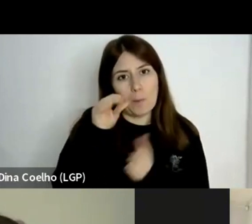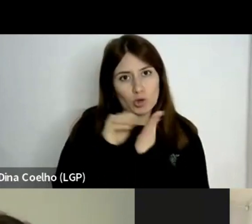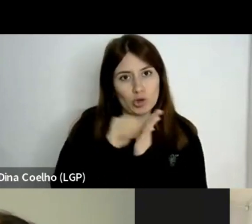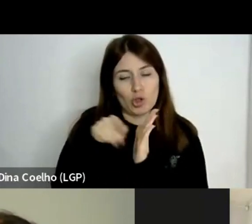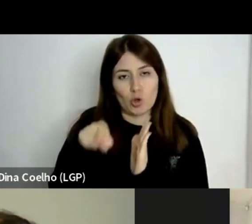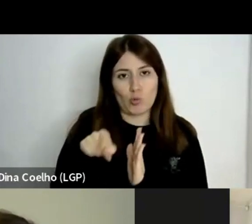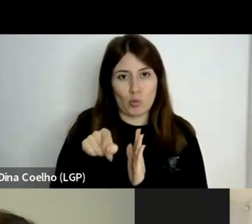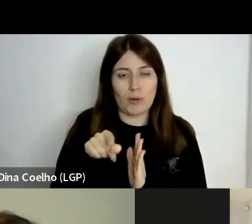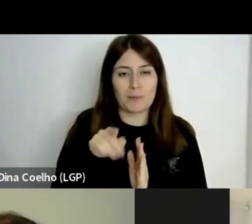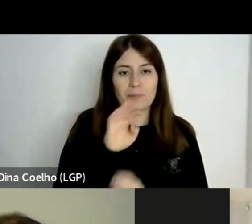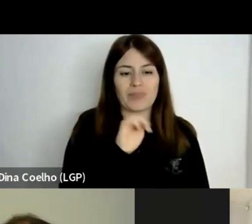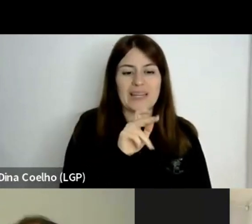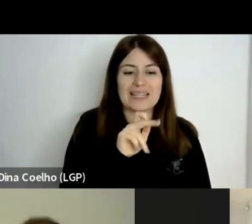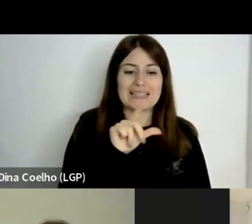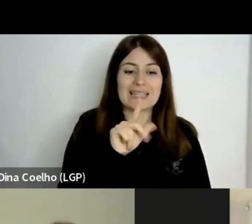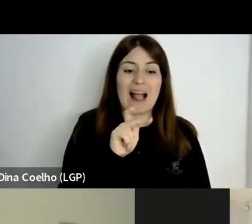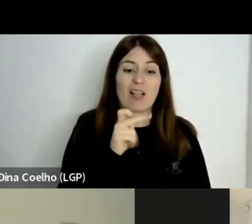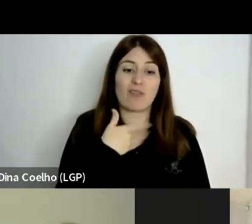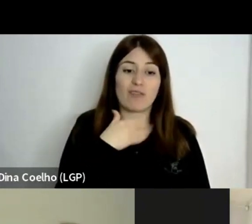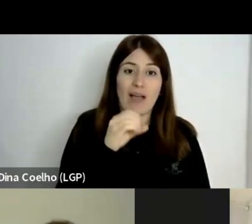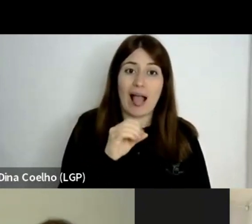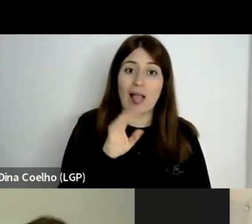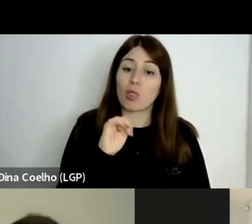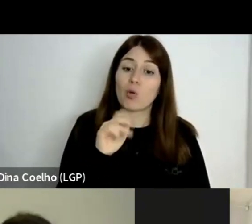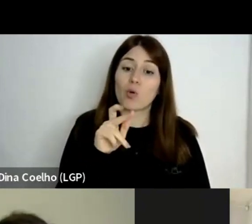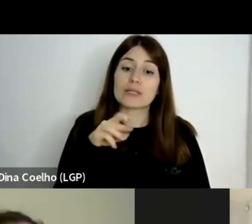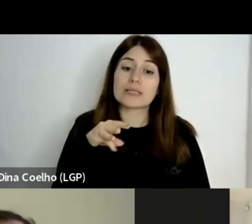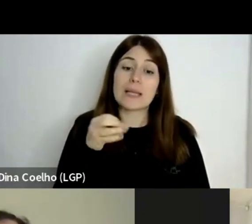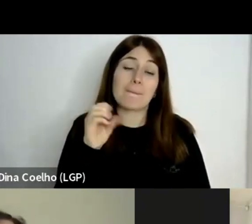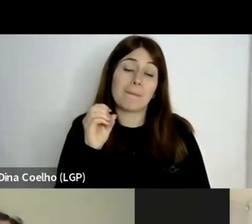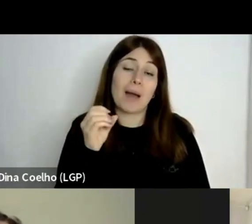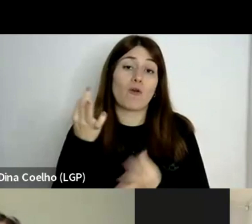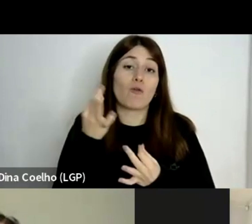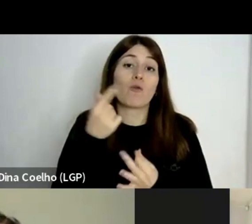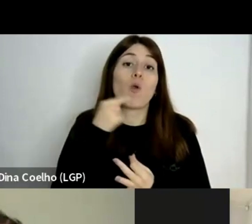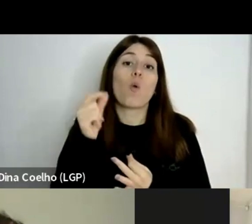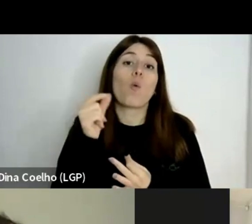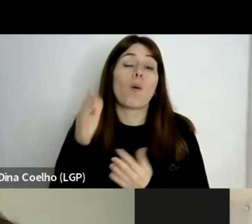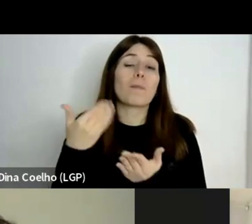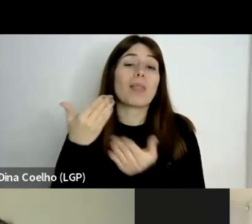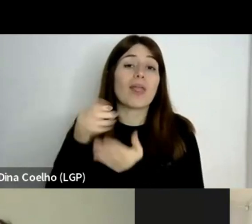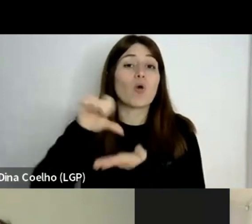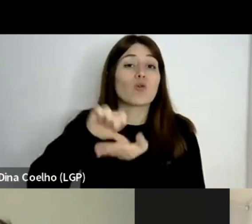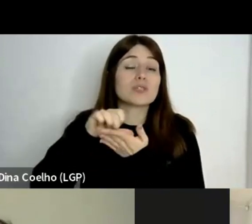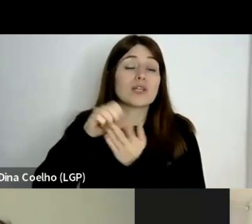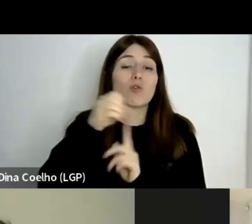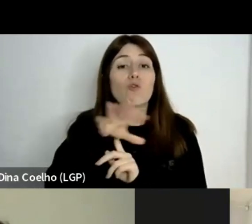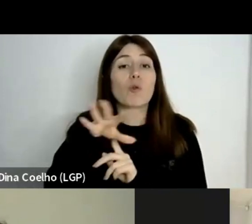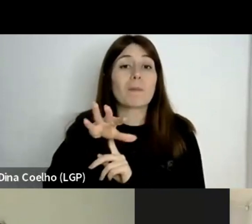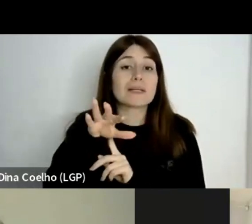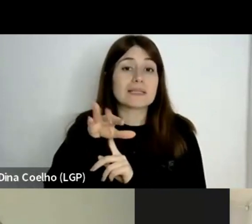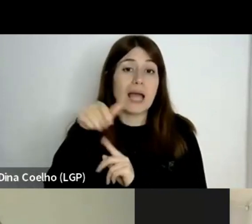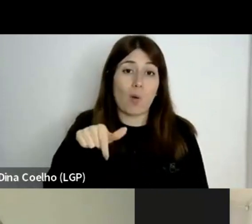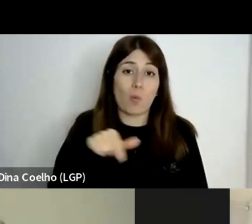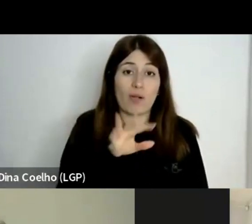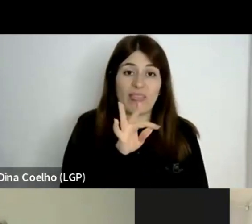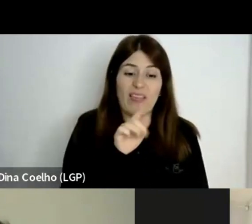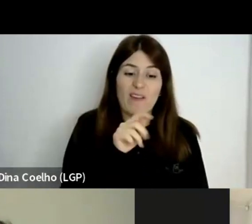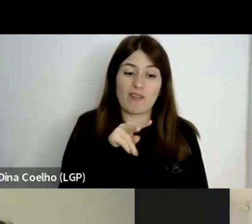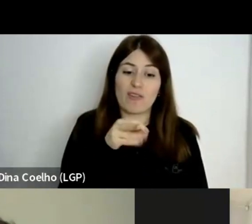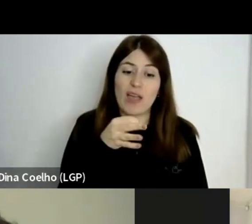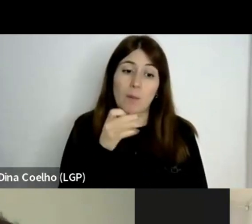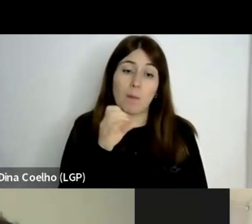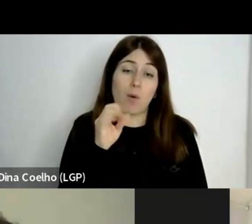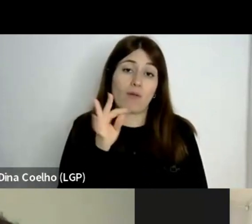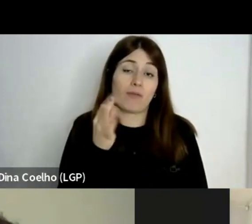nome ao Centro de Formação da FEMPROF e que está a organizar estes ciclos de debates.